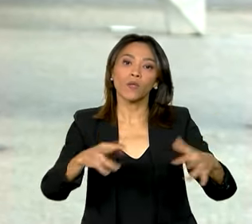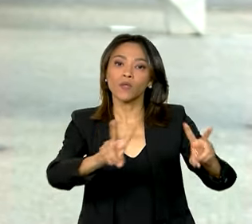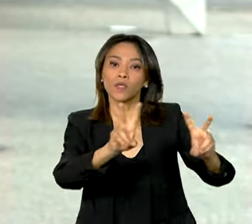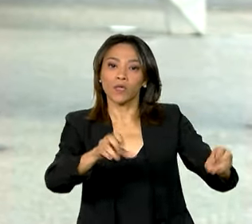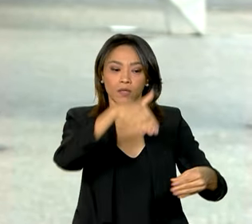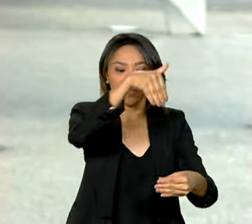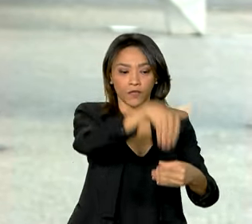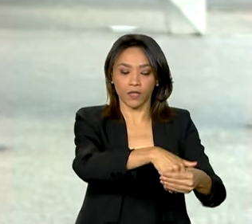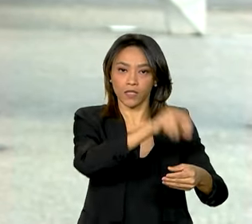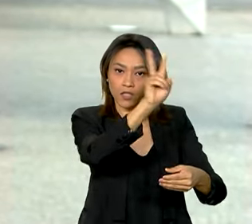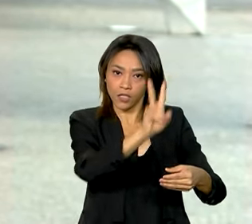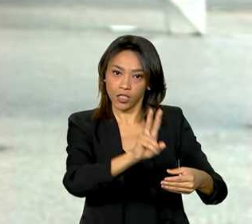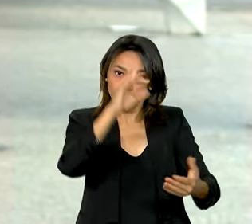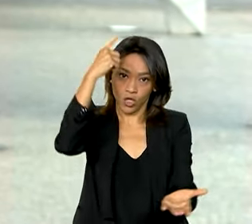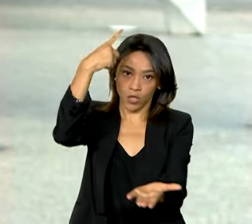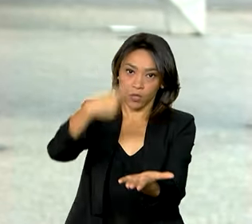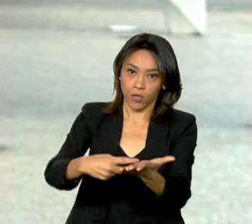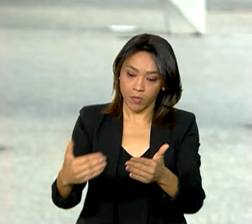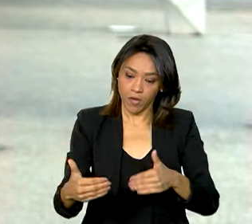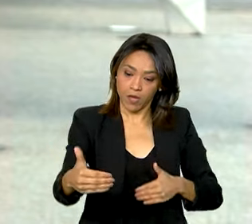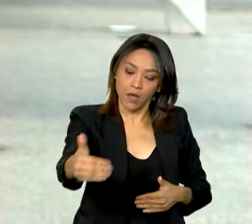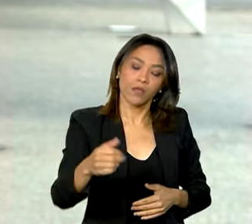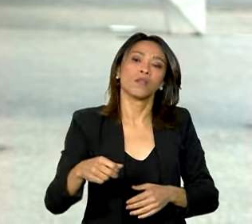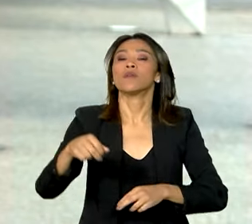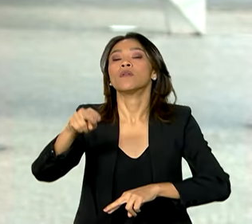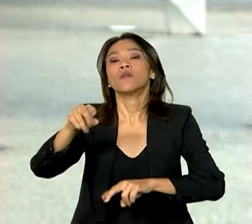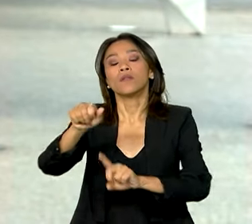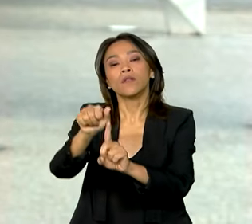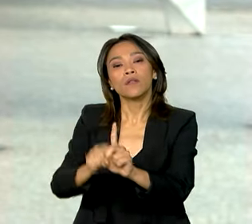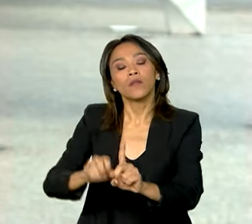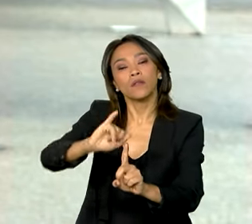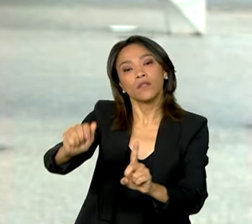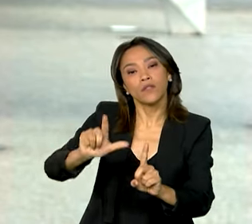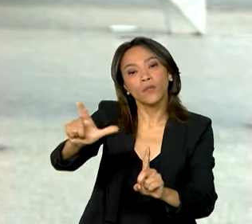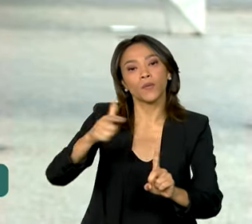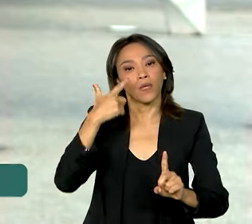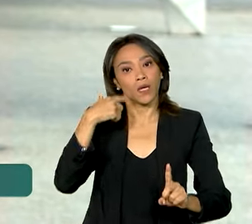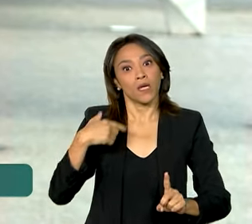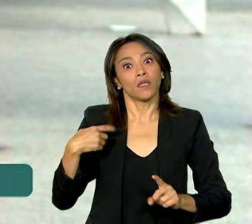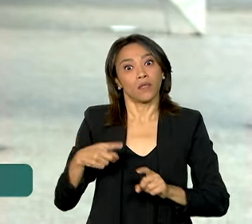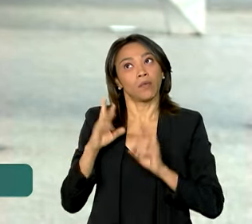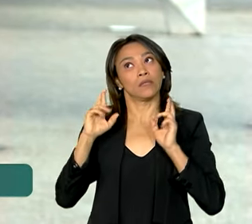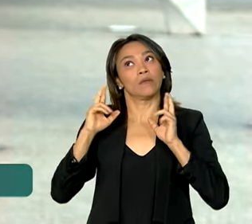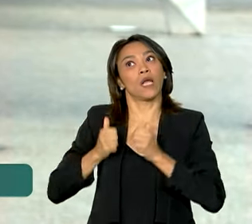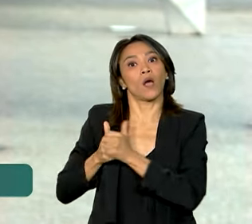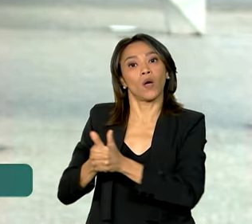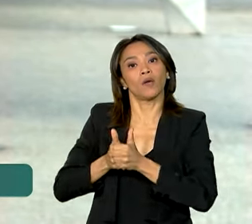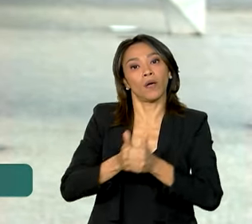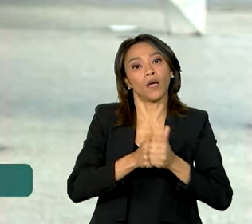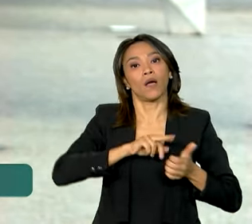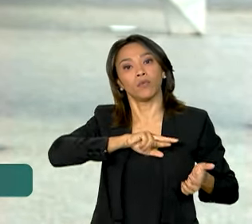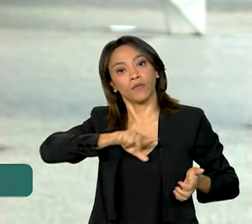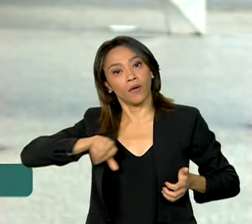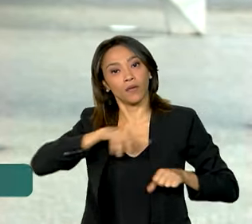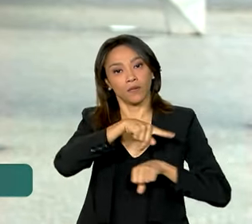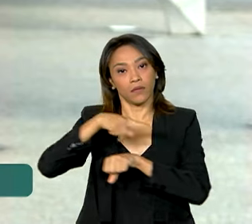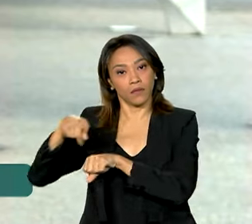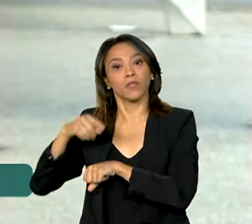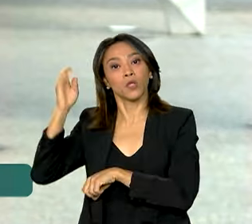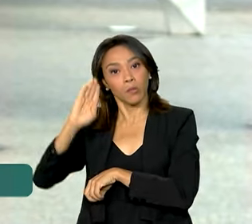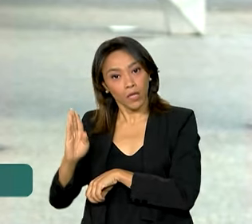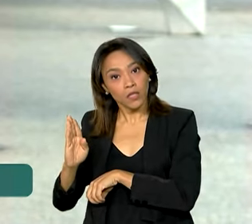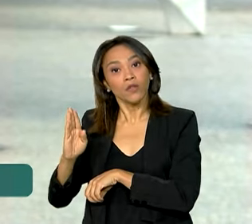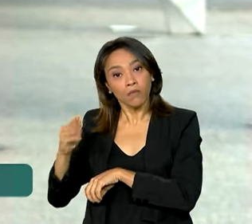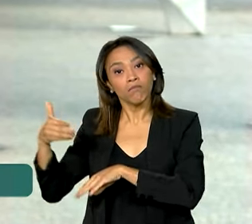marcadas para o mês de julho. Disse esperar que o pleito seja acompanhado por outros países e que o Brasil vai participar se